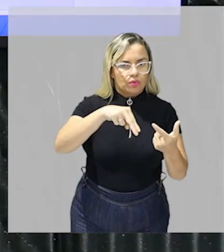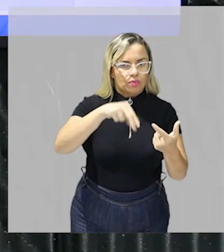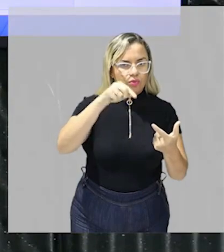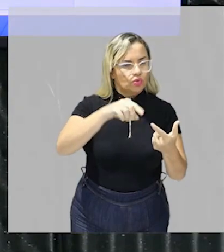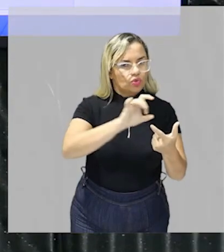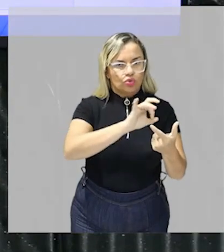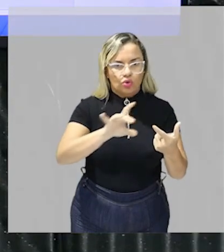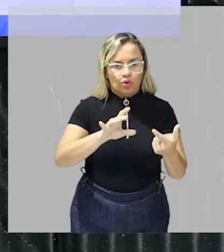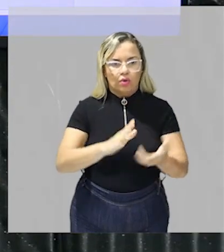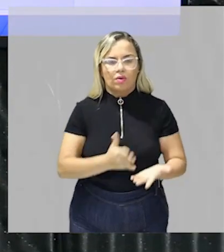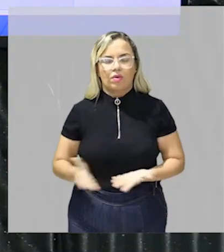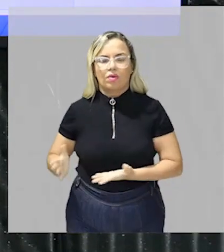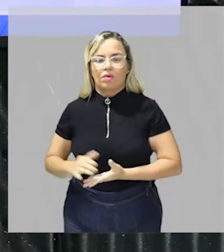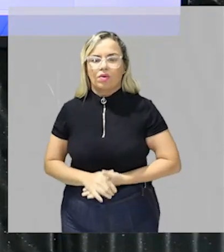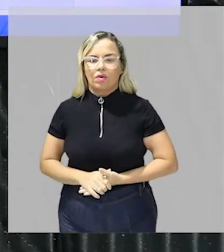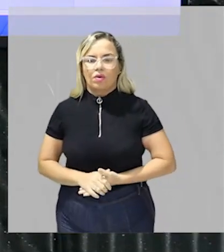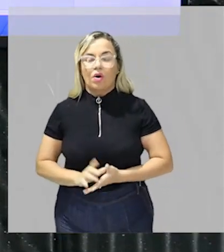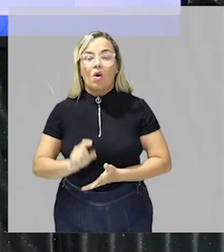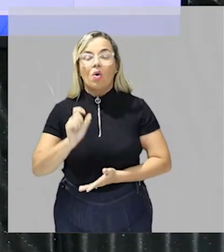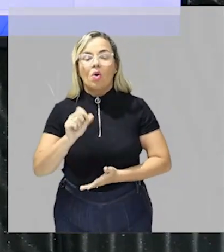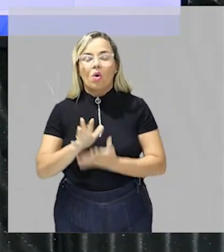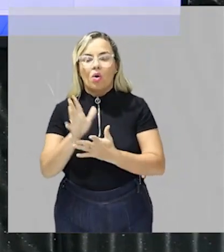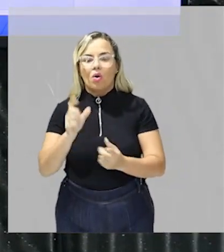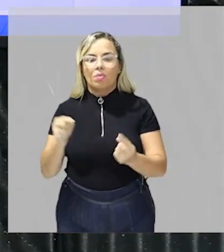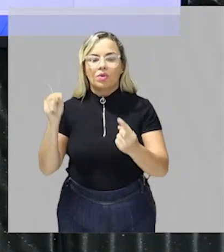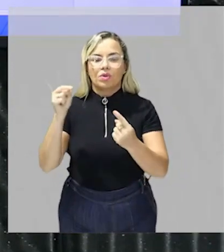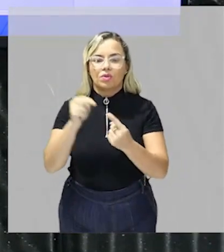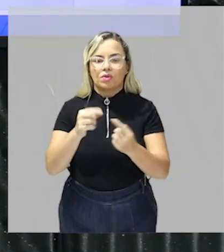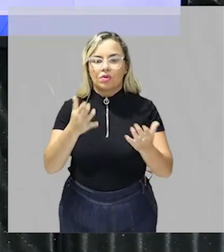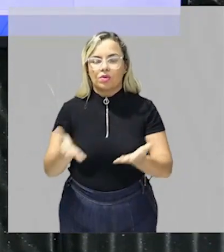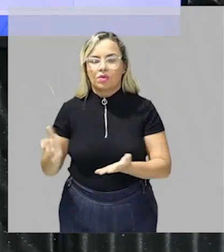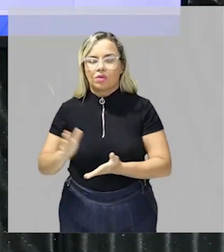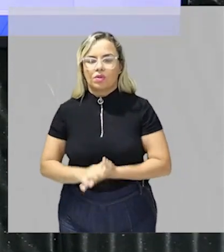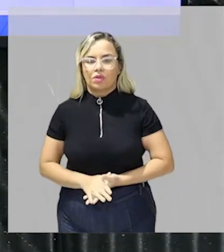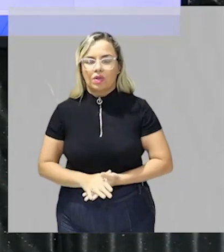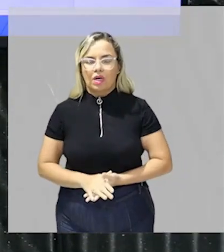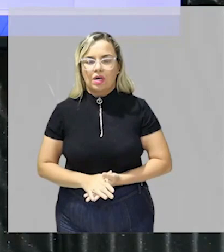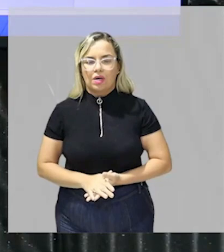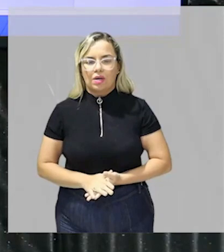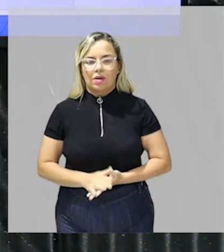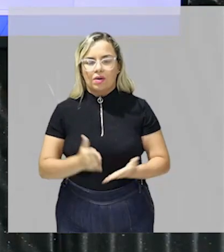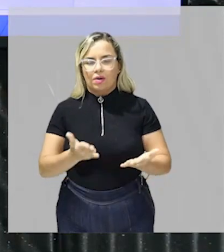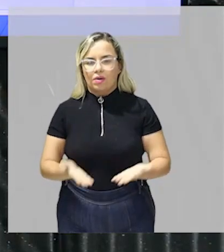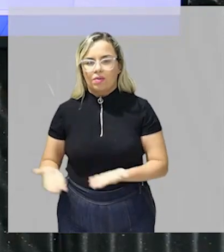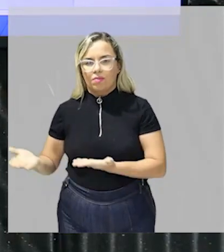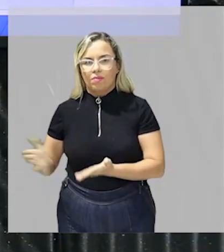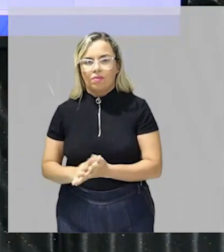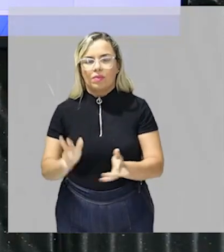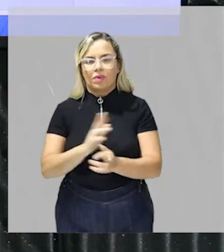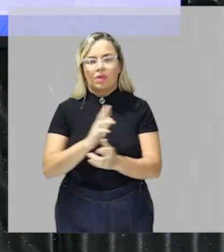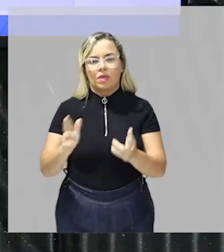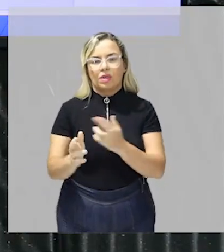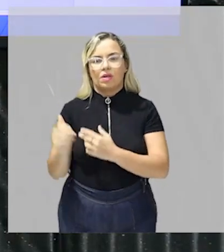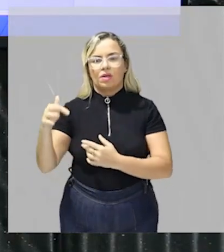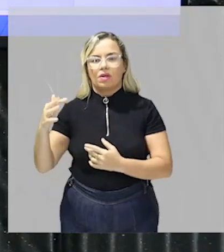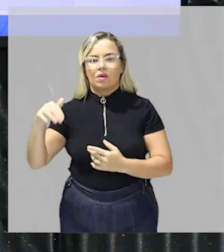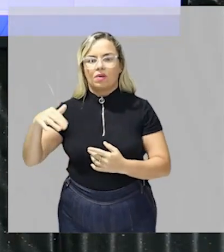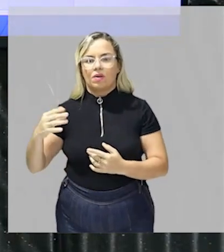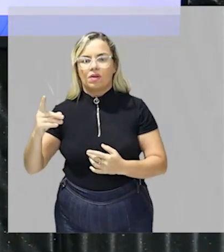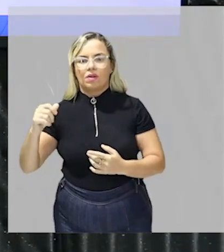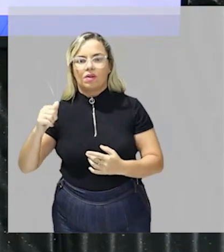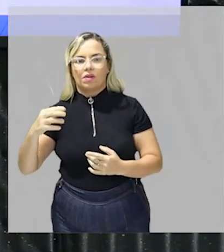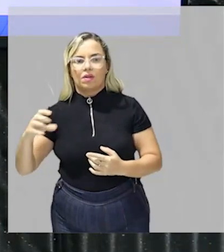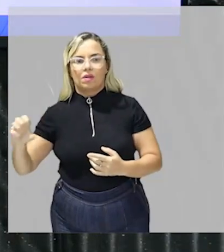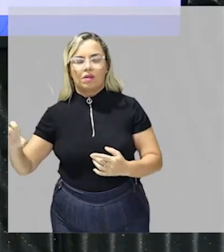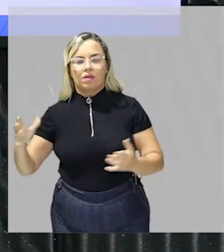com la intención de com a intenção de essas são as relações de afinidade tá